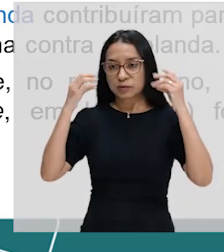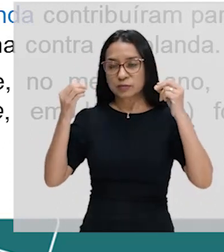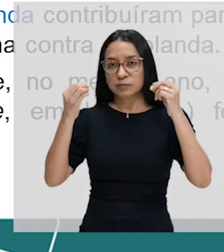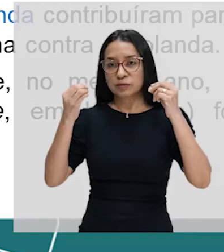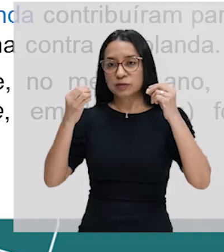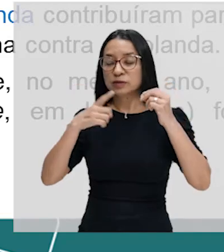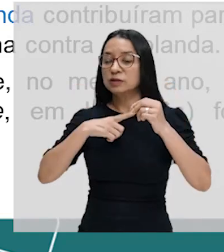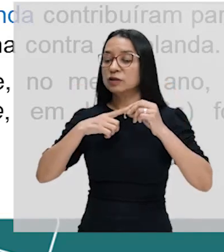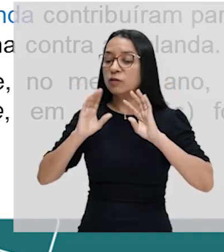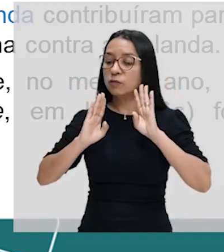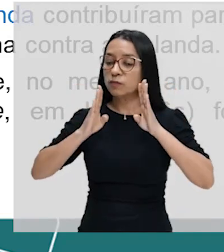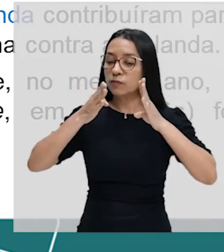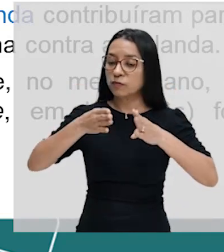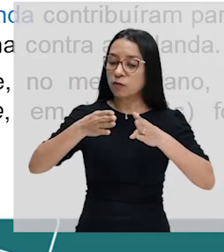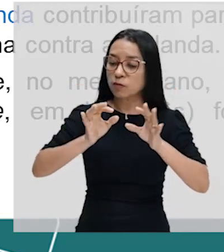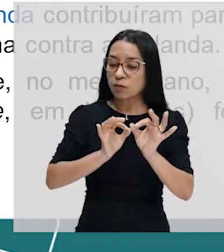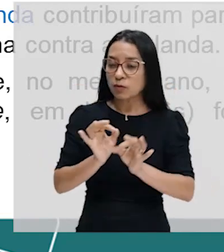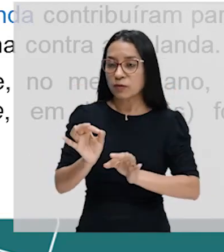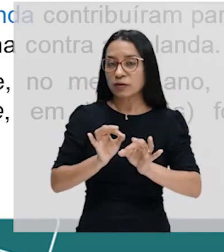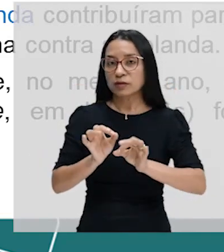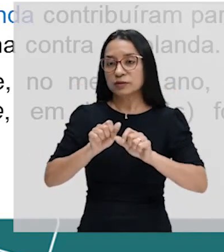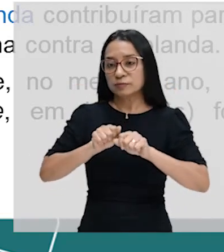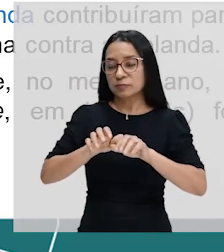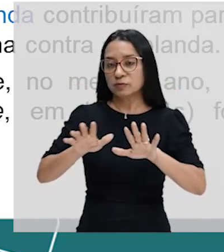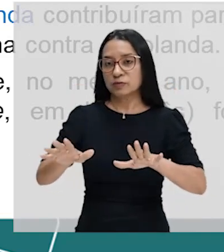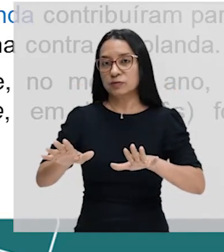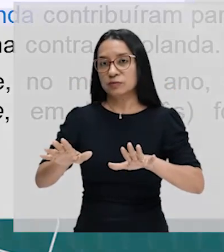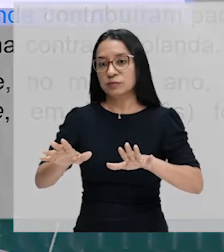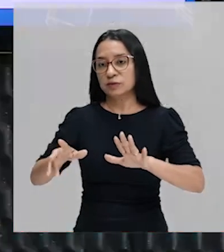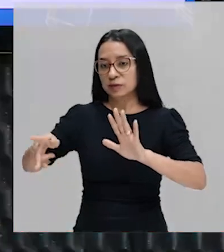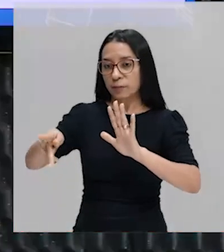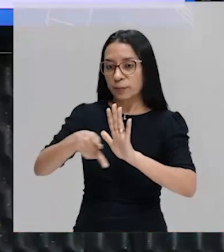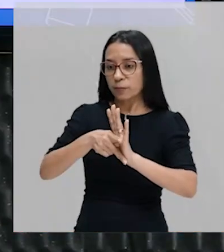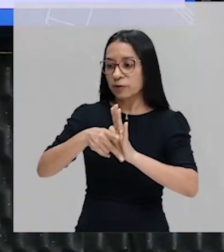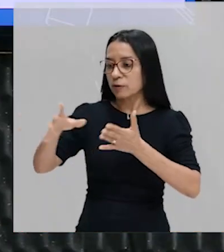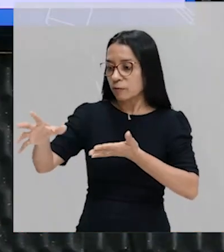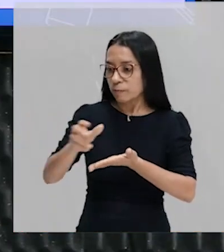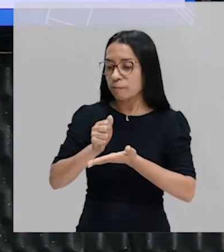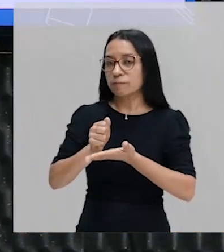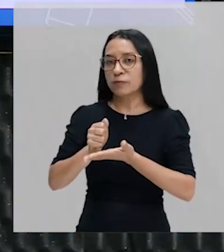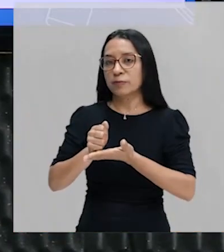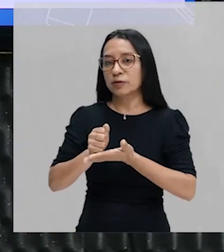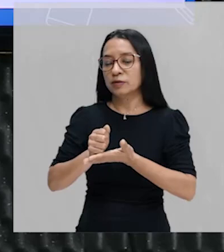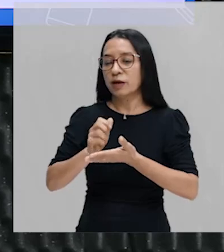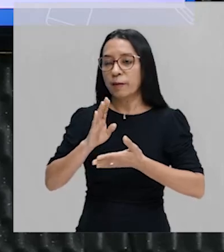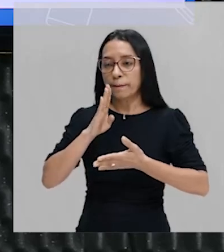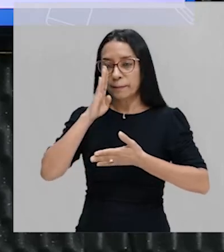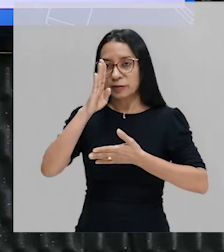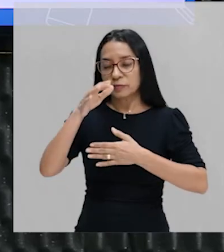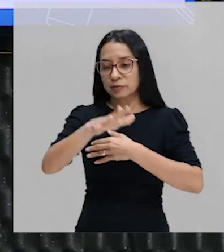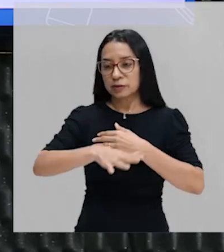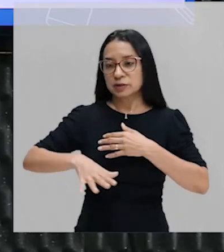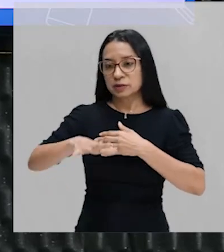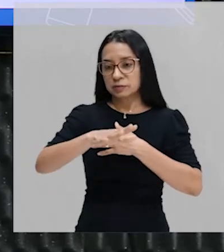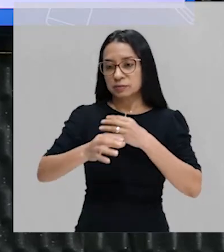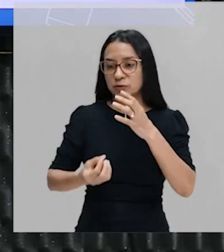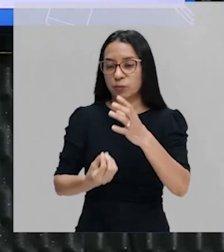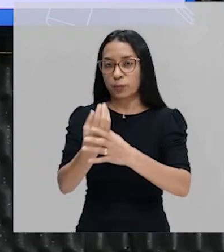de certa forma, uma colônia, se apropriando das principais áreas produtoras de açúcar do litoral nordestino.